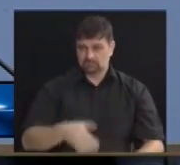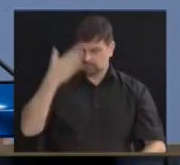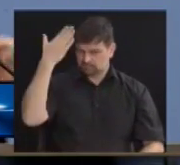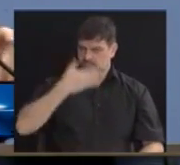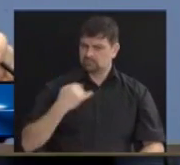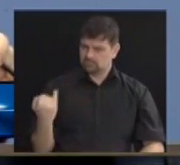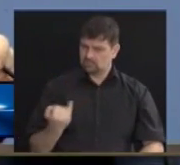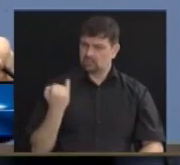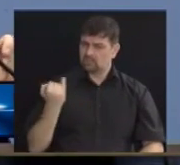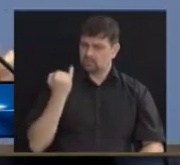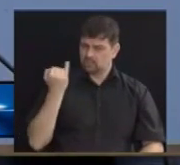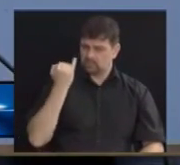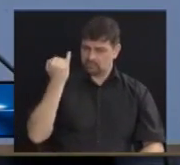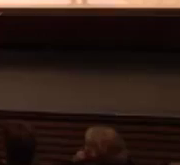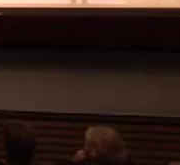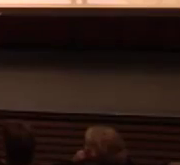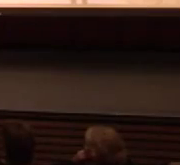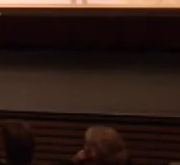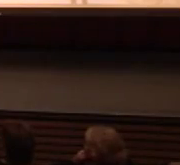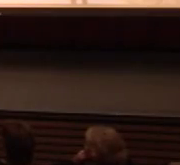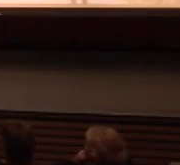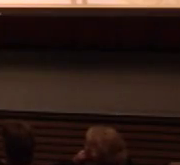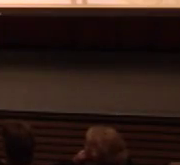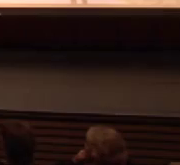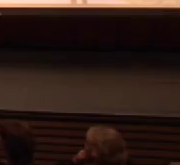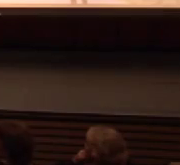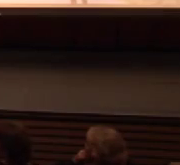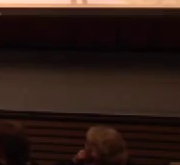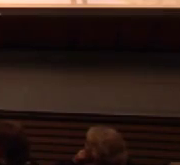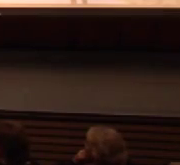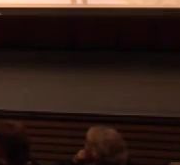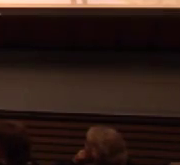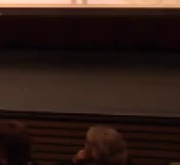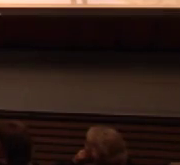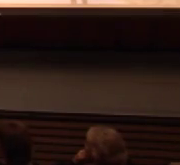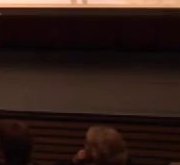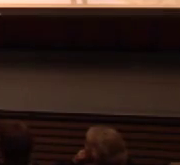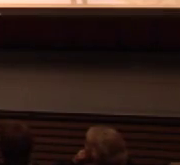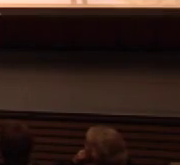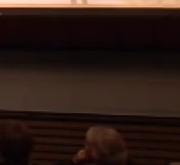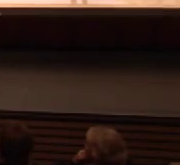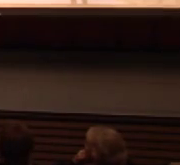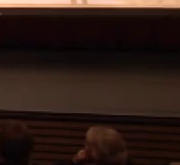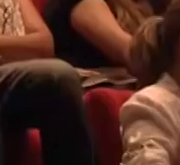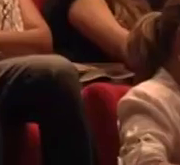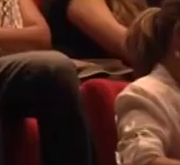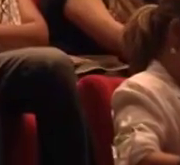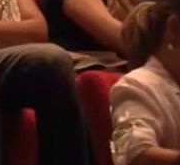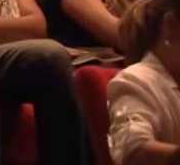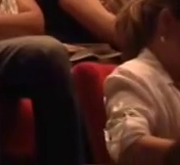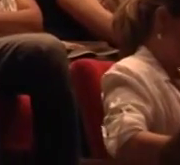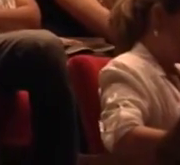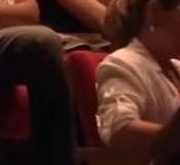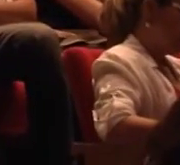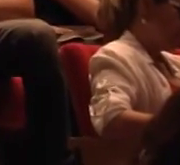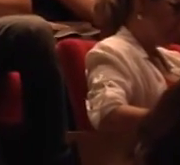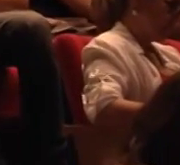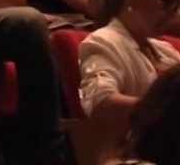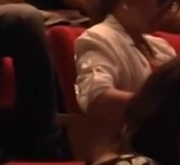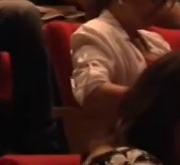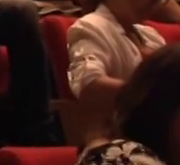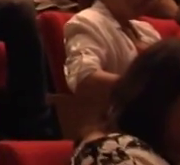séria e muito importante para a nossa cidade. Ferrari reforçou sobre a importância da semana na geração de políticas no campo da